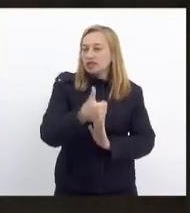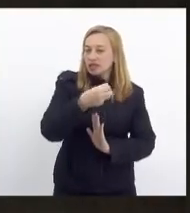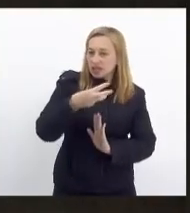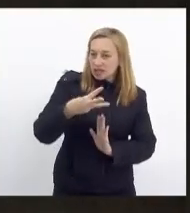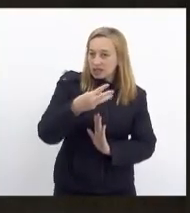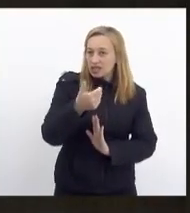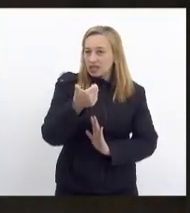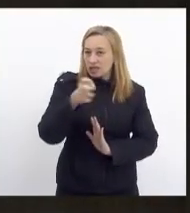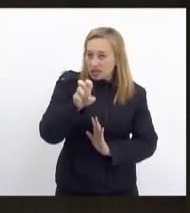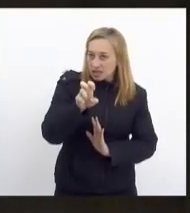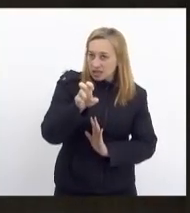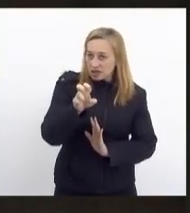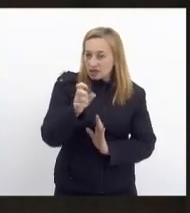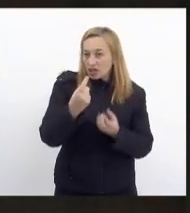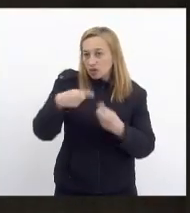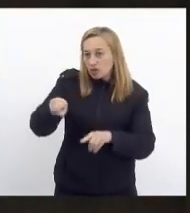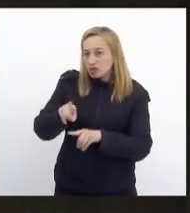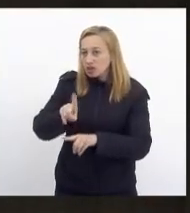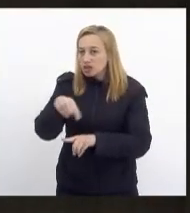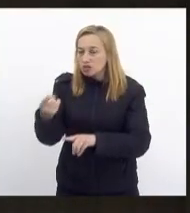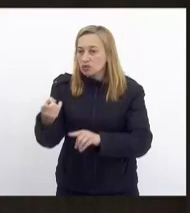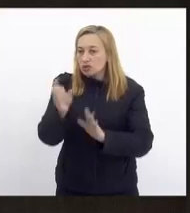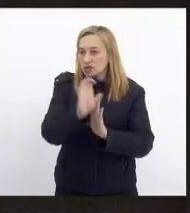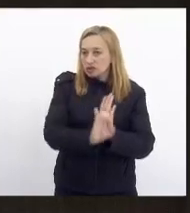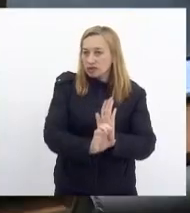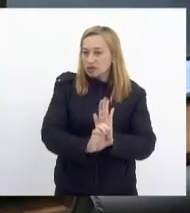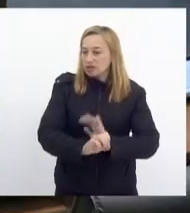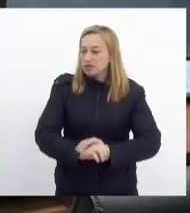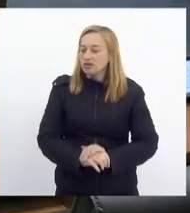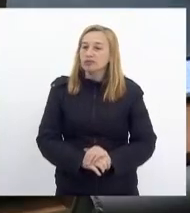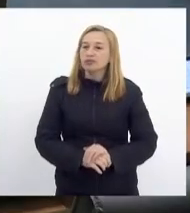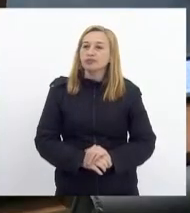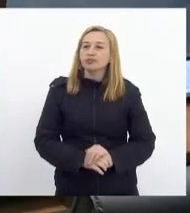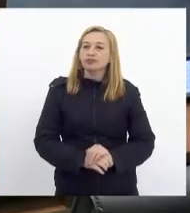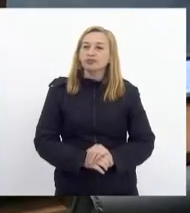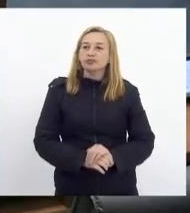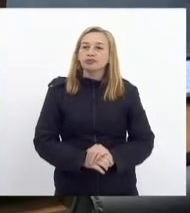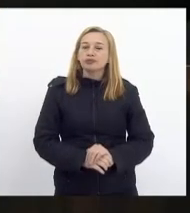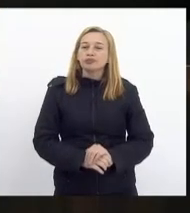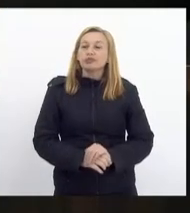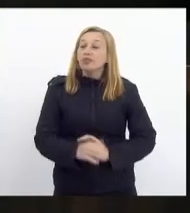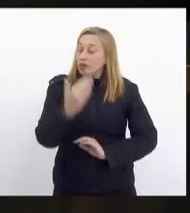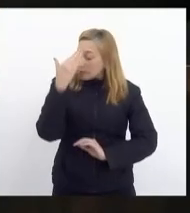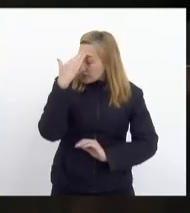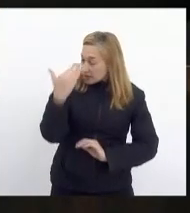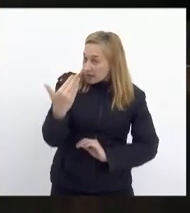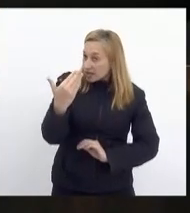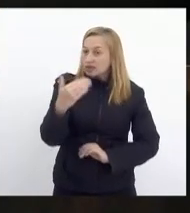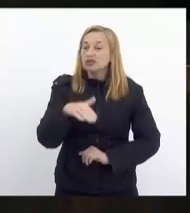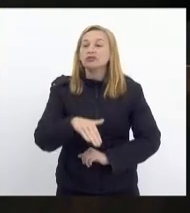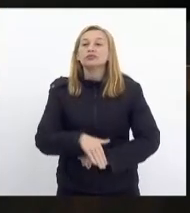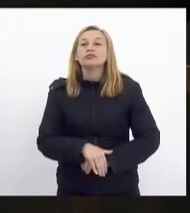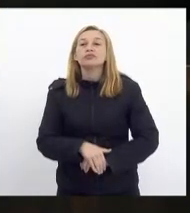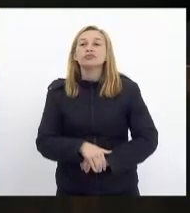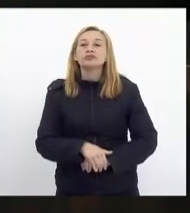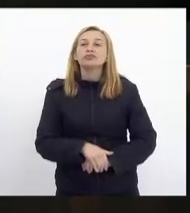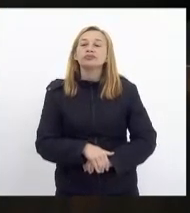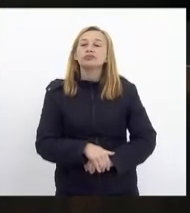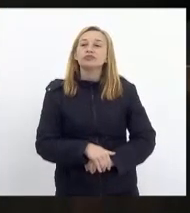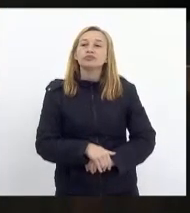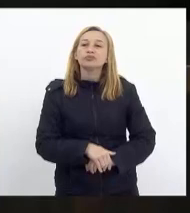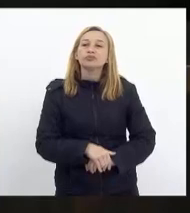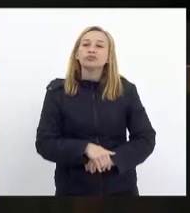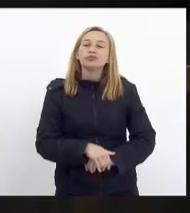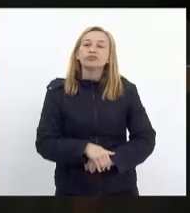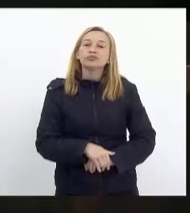e 15 e contrário às demais emendas. Obrigada pela deferência à minha pessoa, por